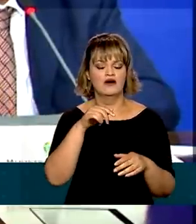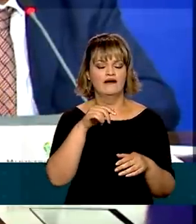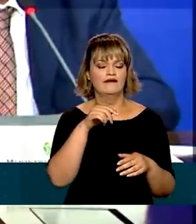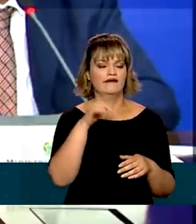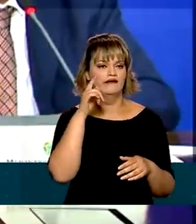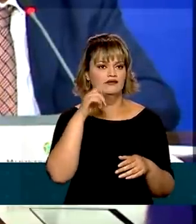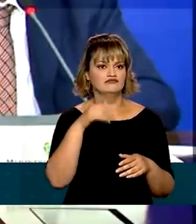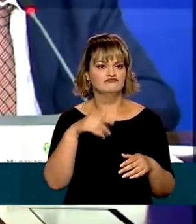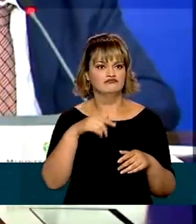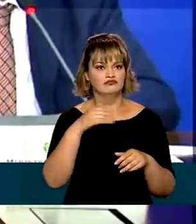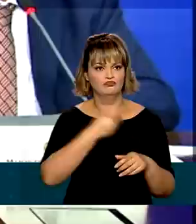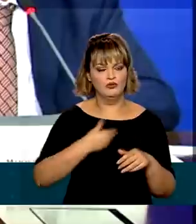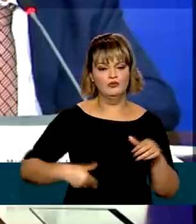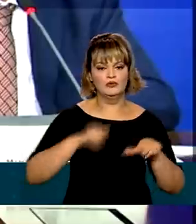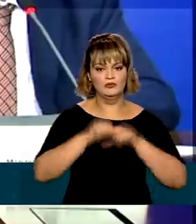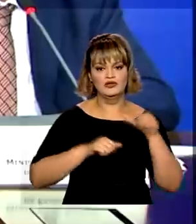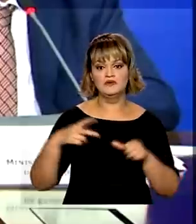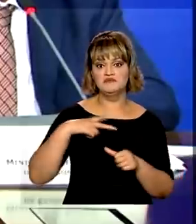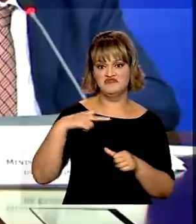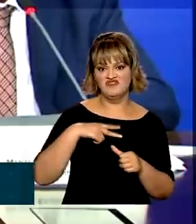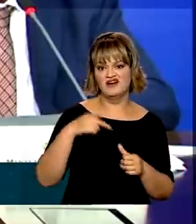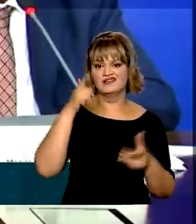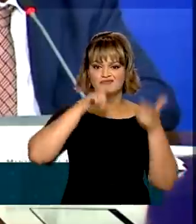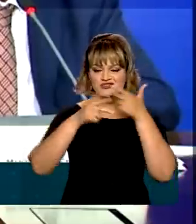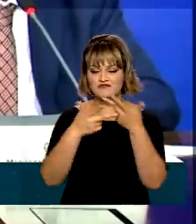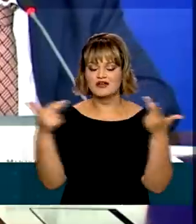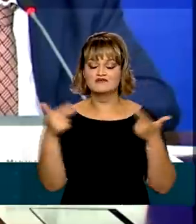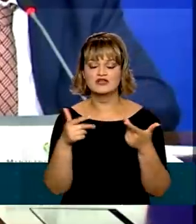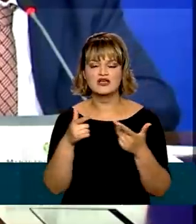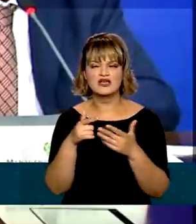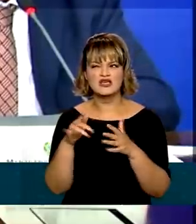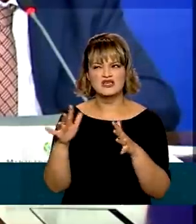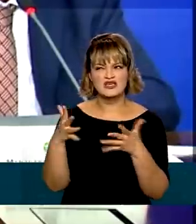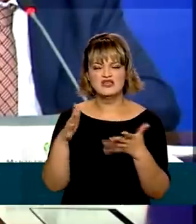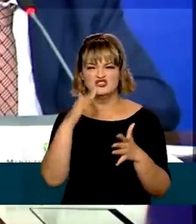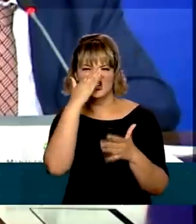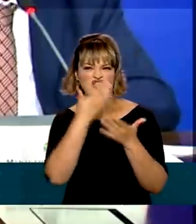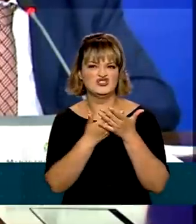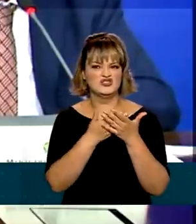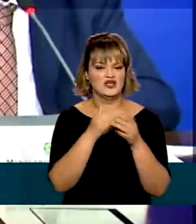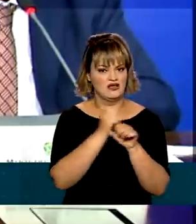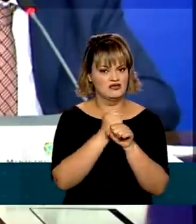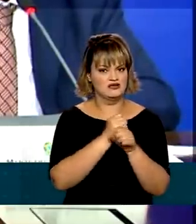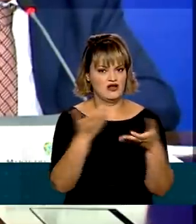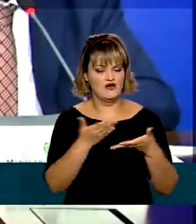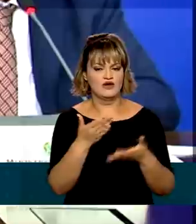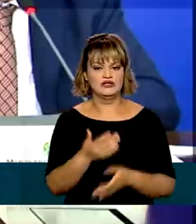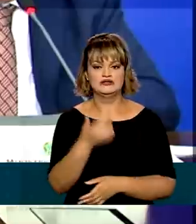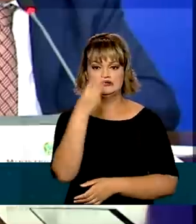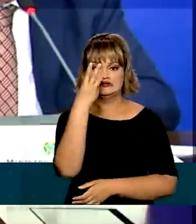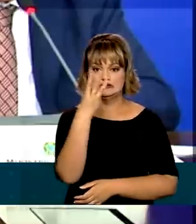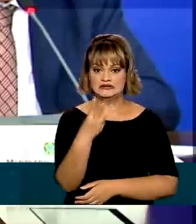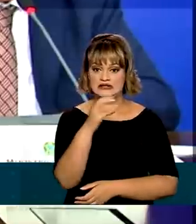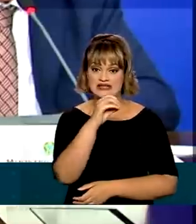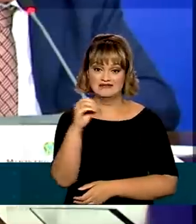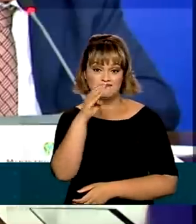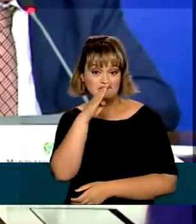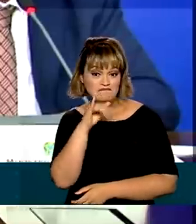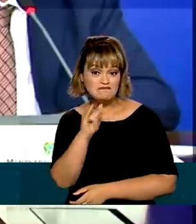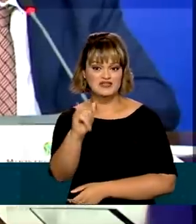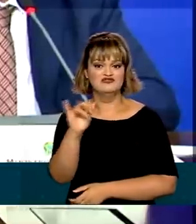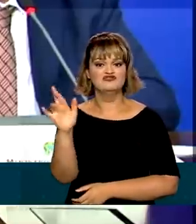autorizações, e a nossa estimativa é que, esse ano, 300 bilhões